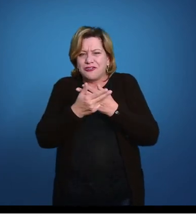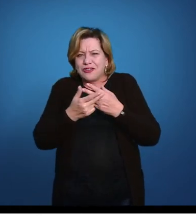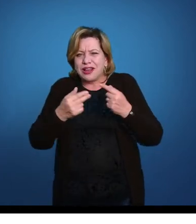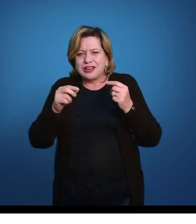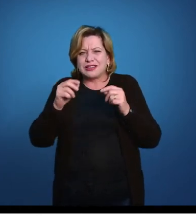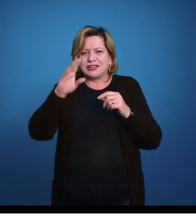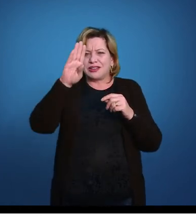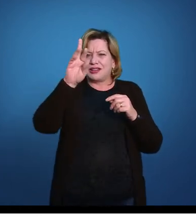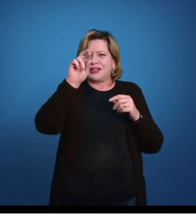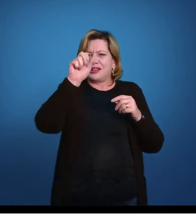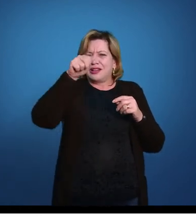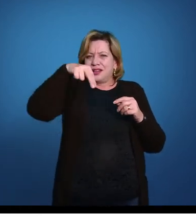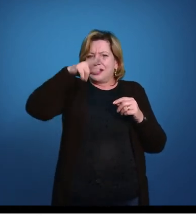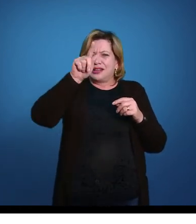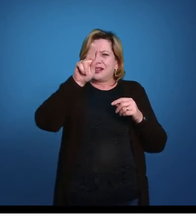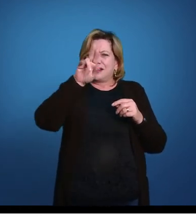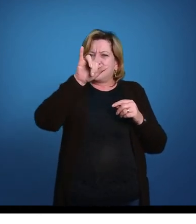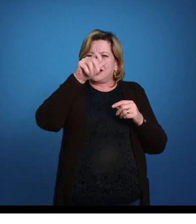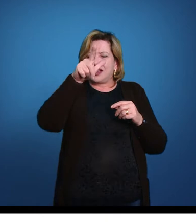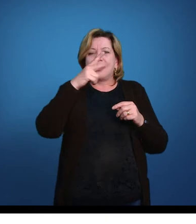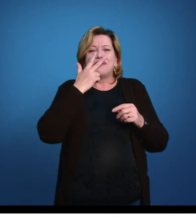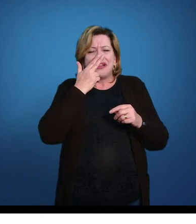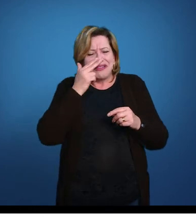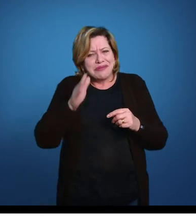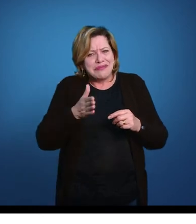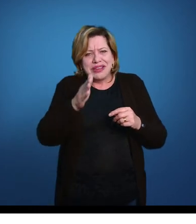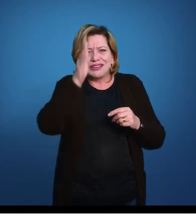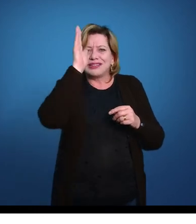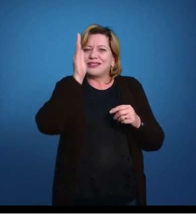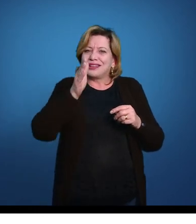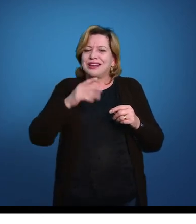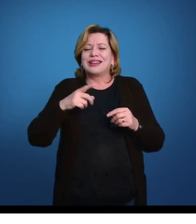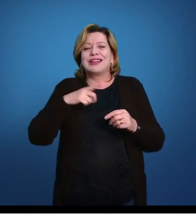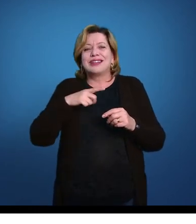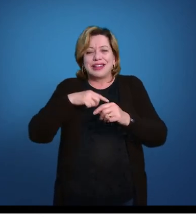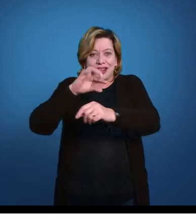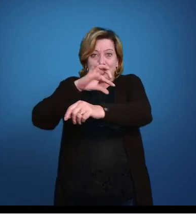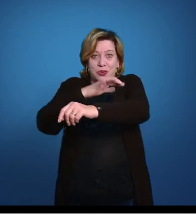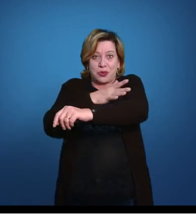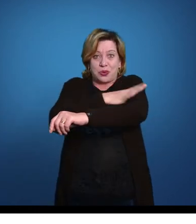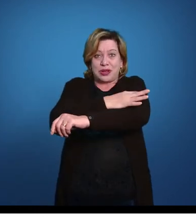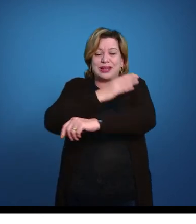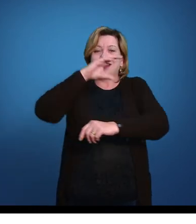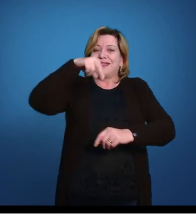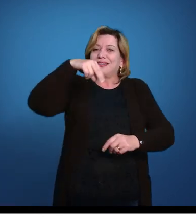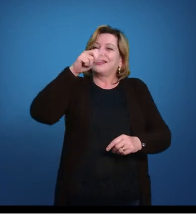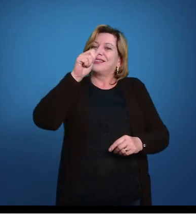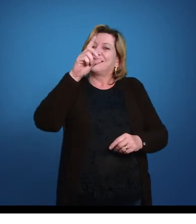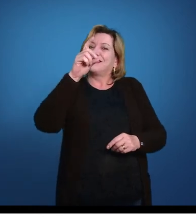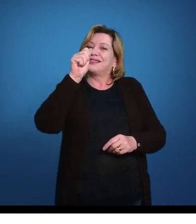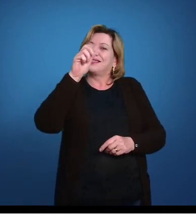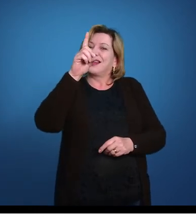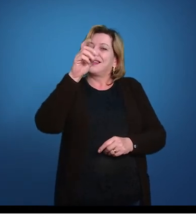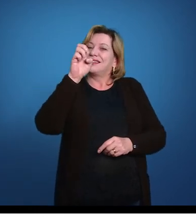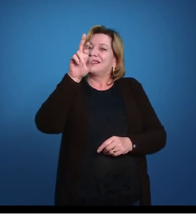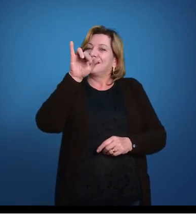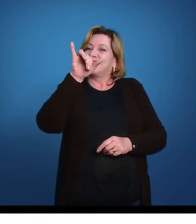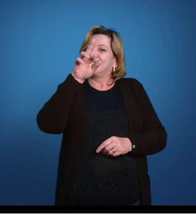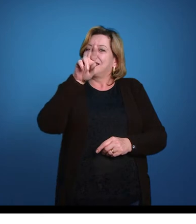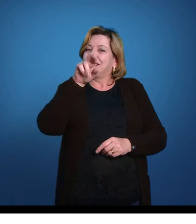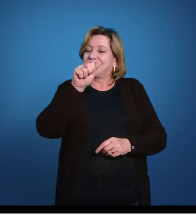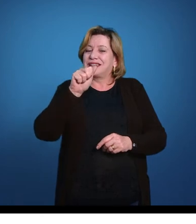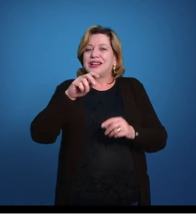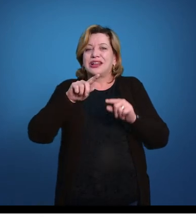branquiais, já está com carinha de peixe já, né? Ele tem uma nadadeira caudal que pode ser mais curta aqui, só que na porção caudal mesmo,